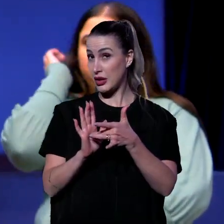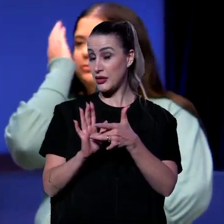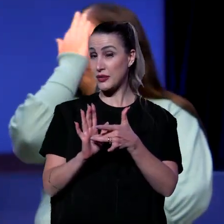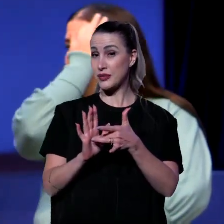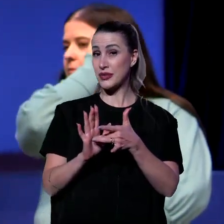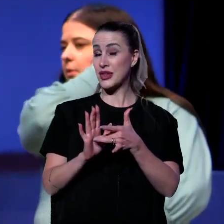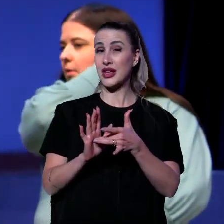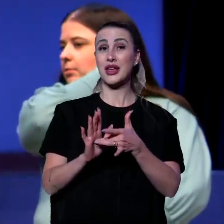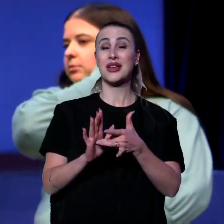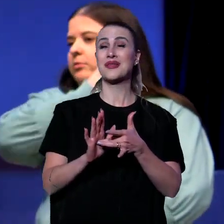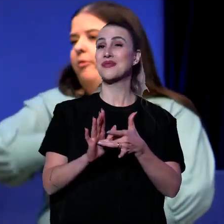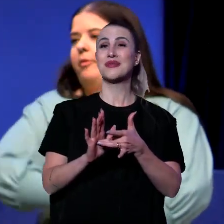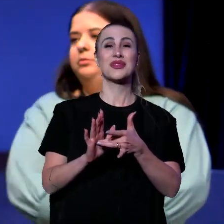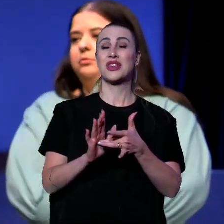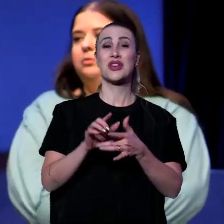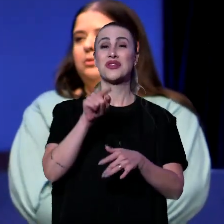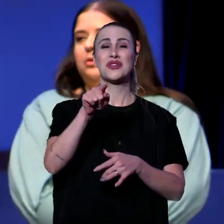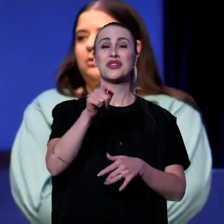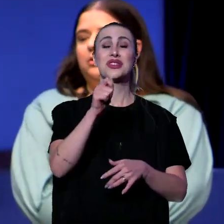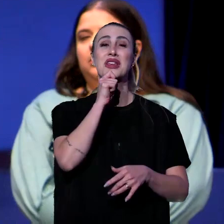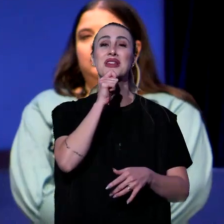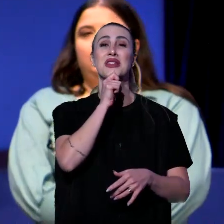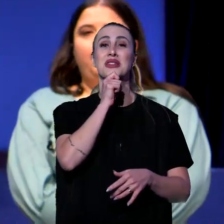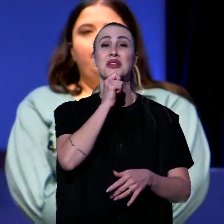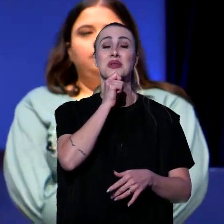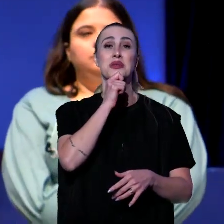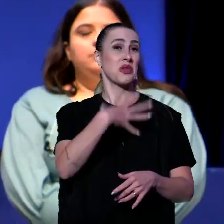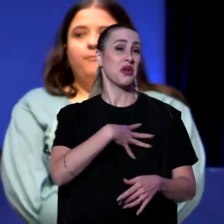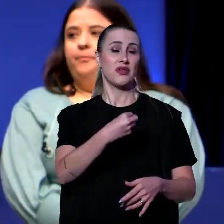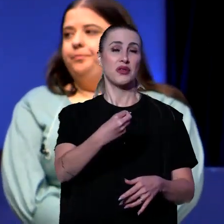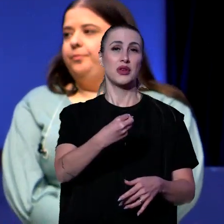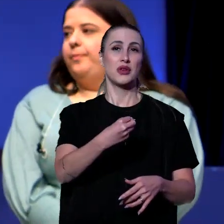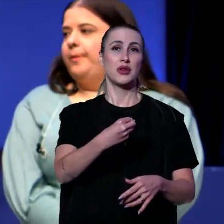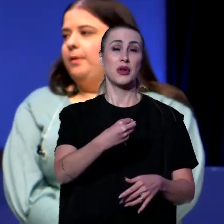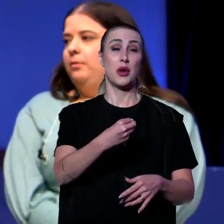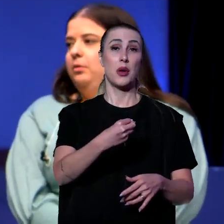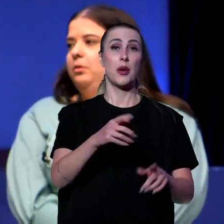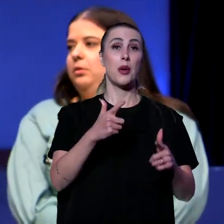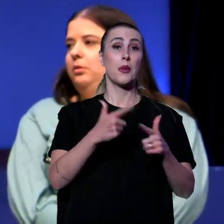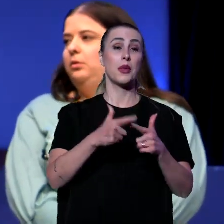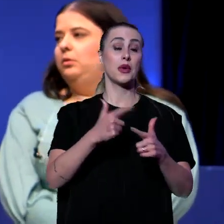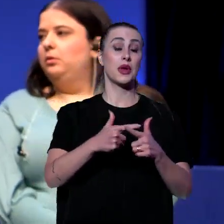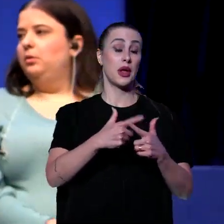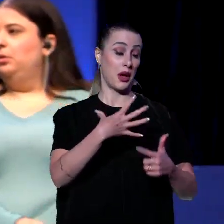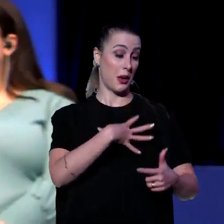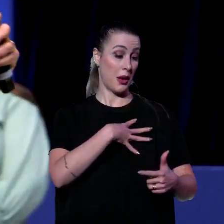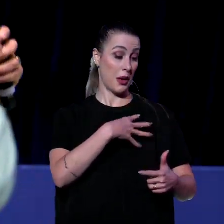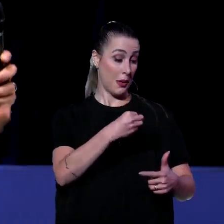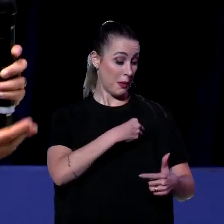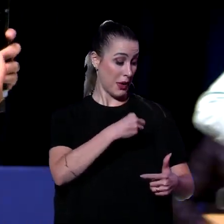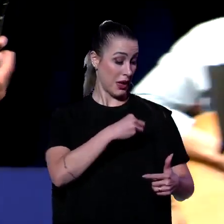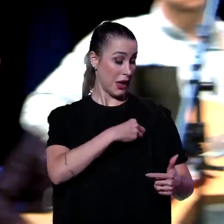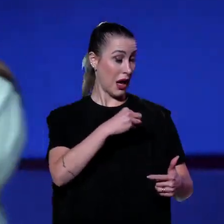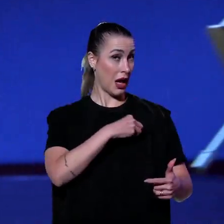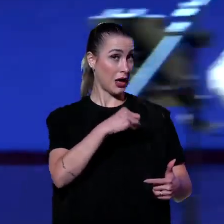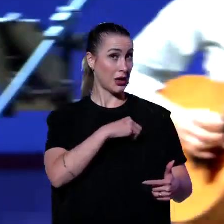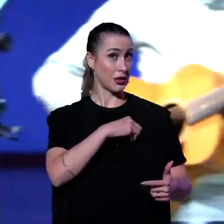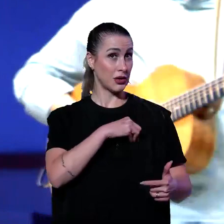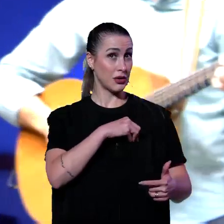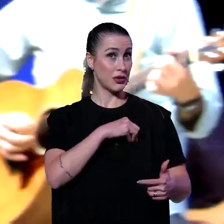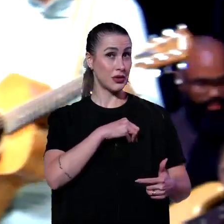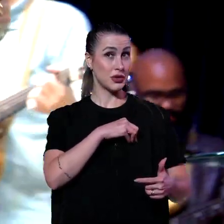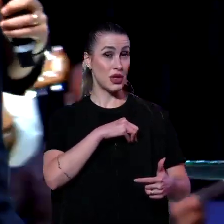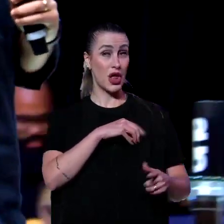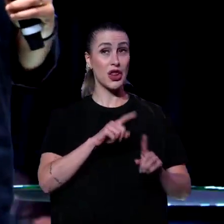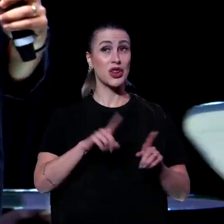pecados te fazem inimigo de Deus. A coisa é séria. A Bíblia fala que somos inimigos de Deus